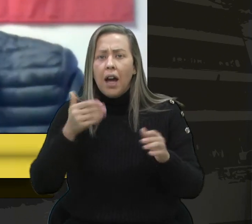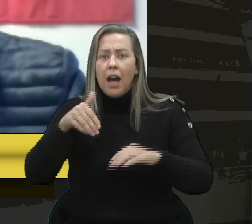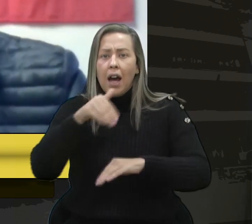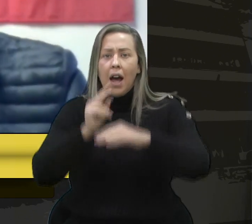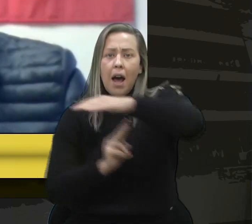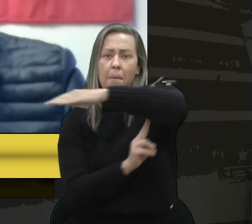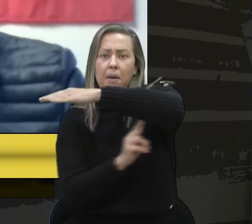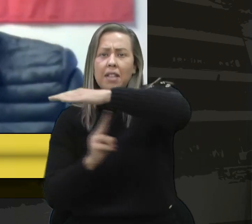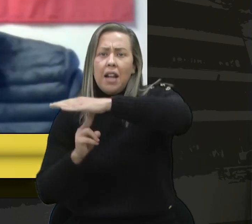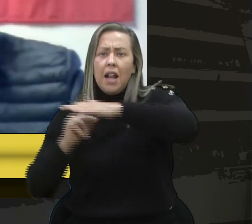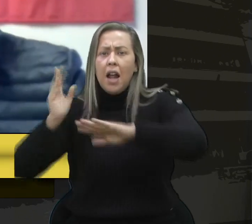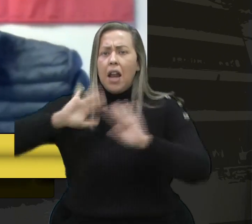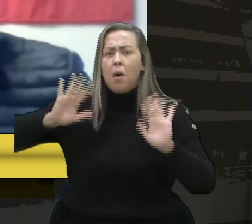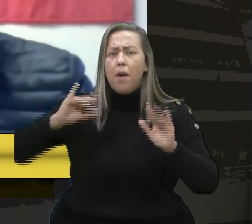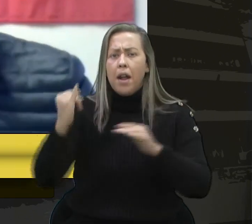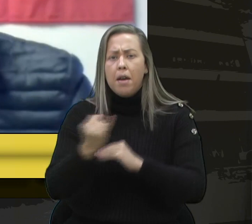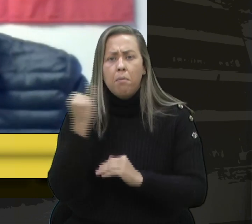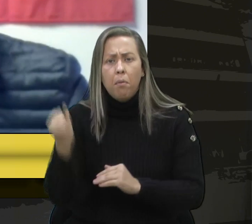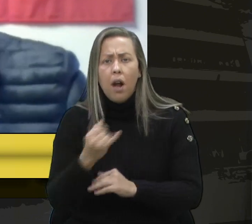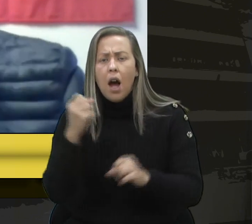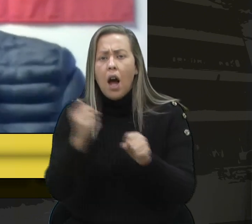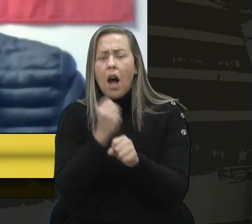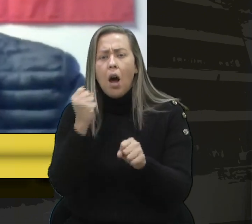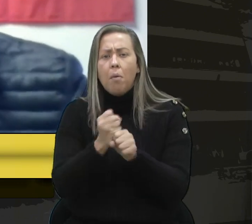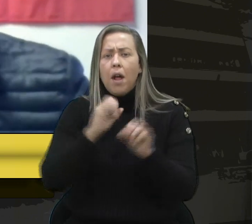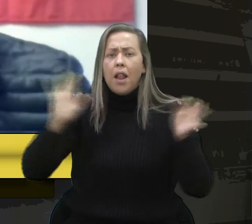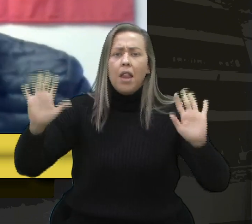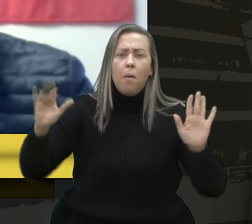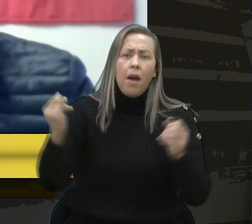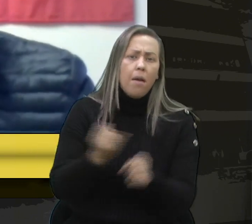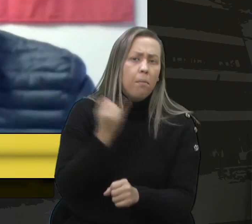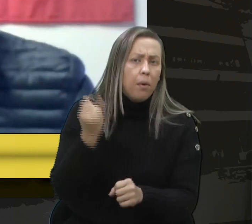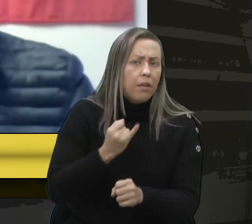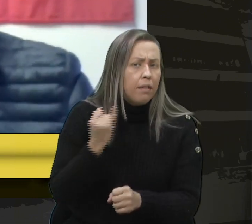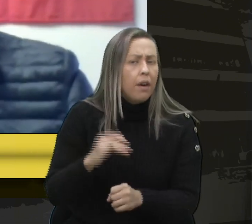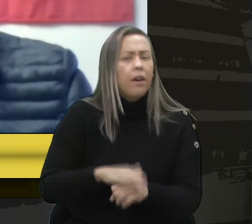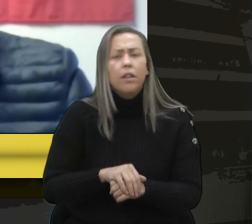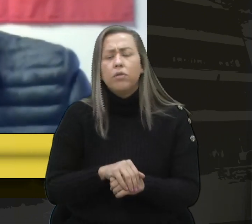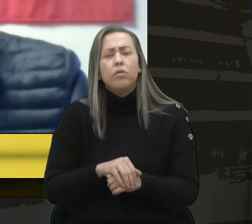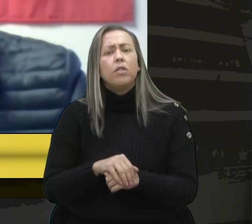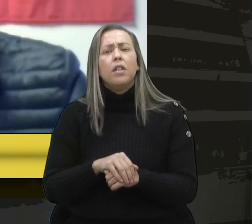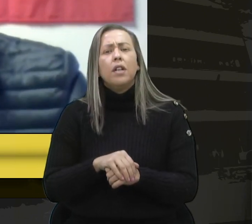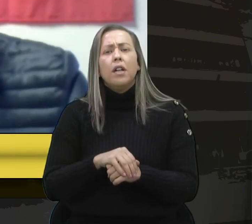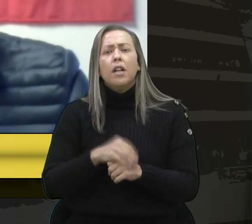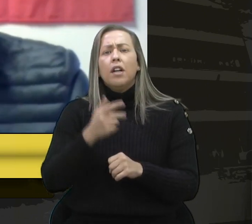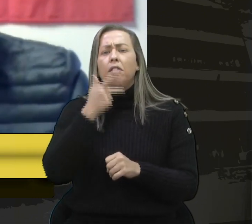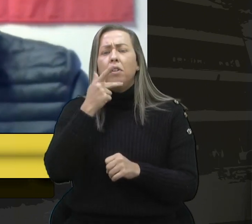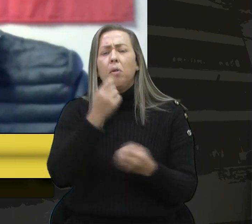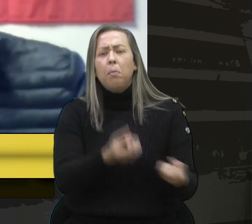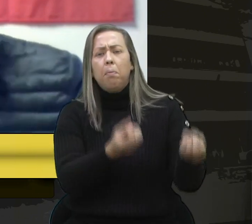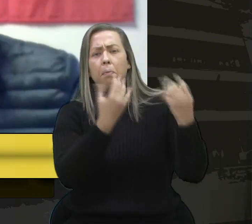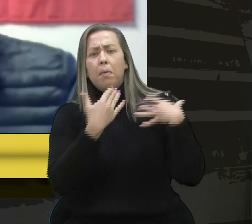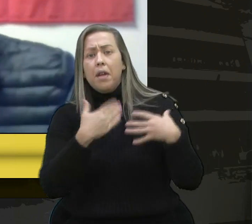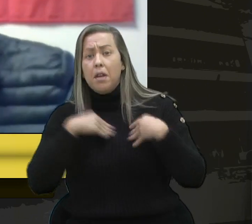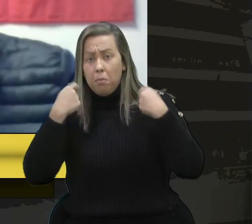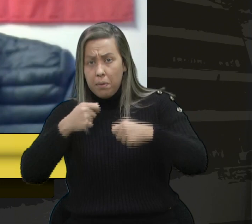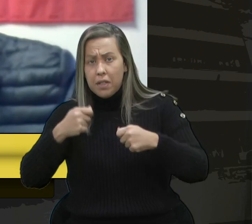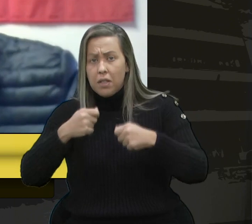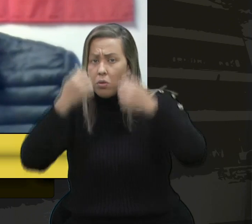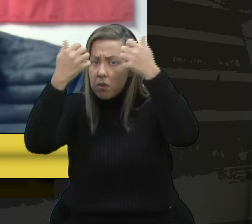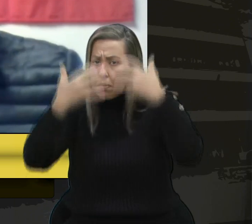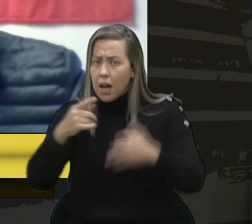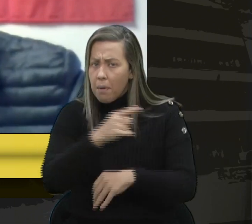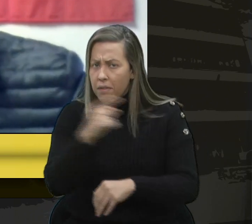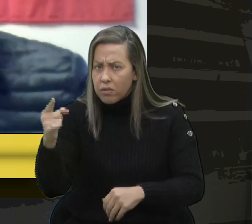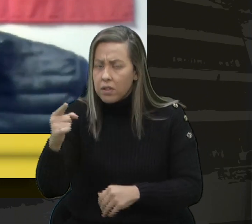não era mais importante, que a obra também já não é mais importante. Então, me relatou um fato que eu preciso aqui escrever um